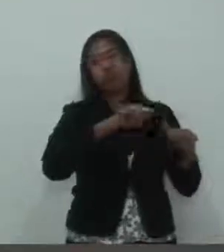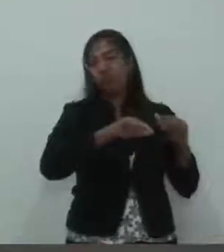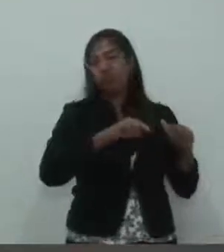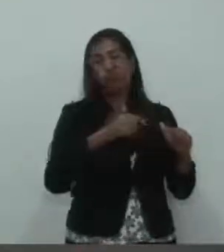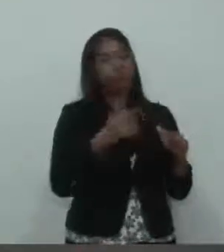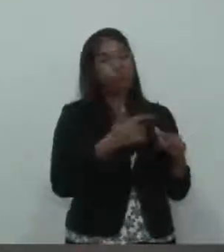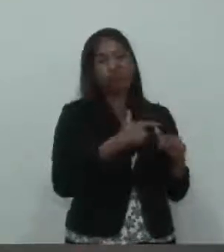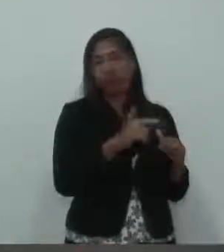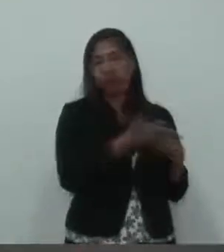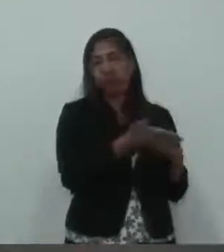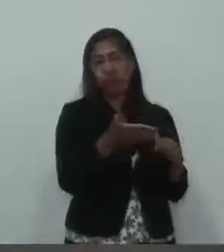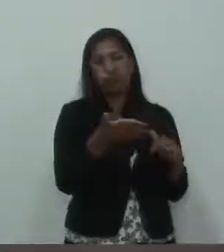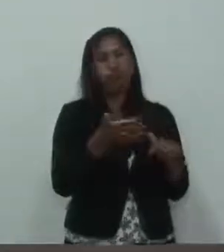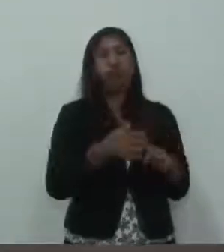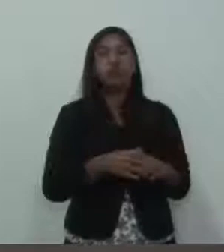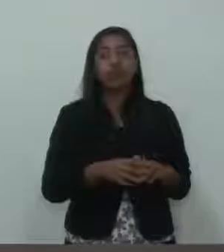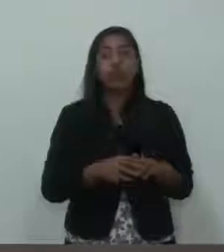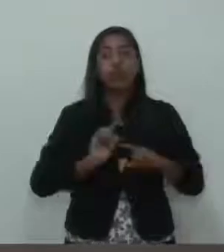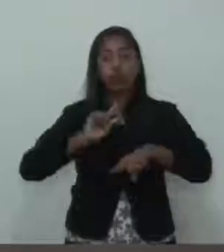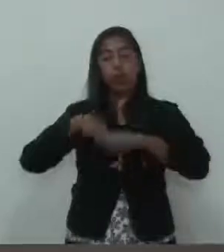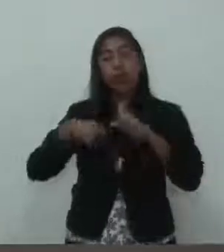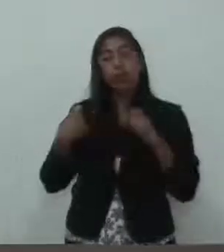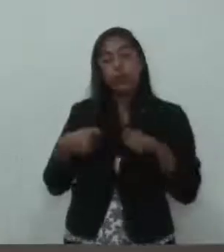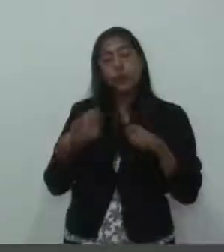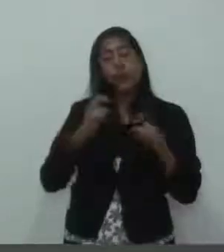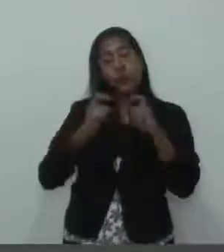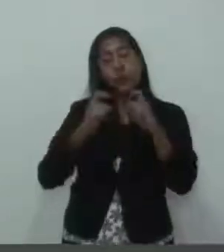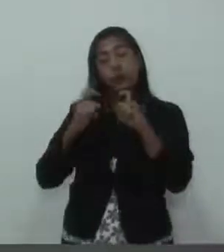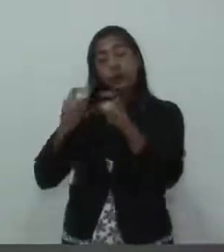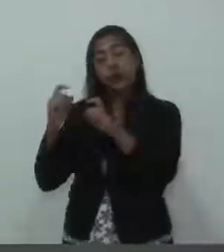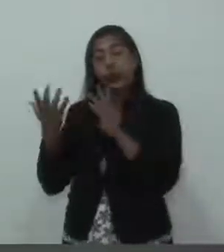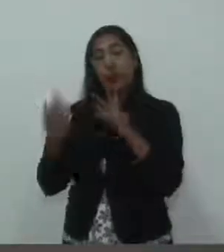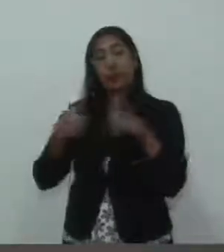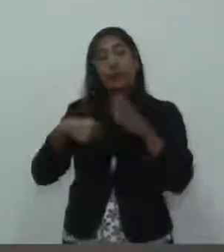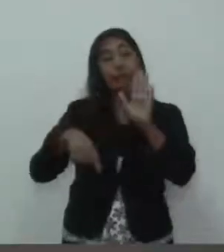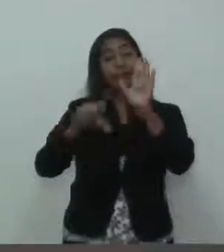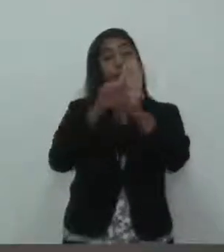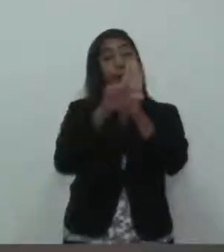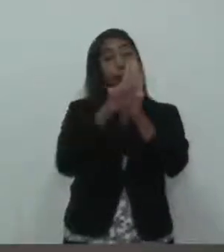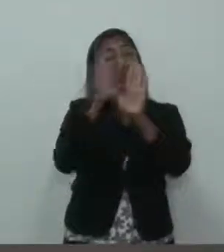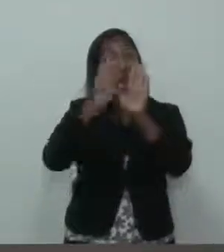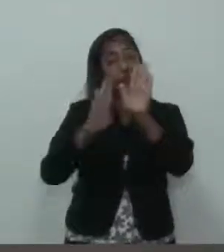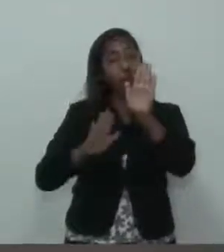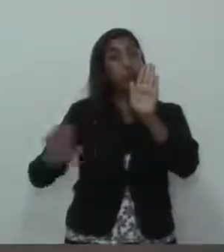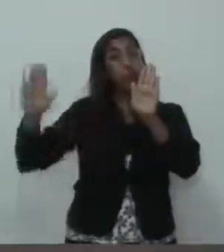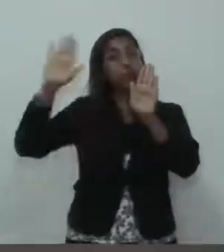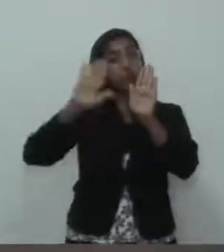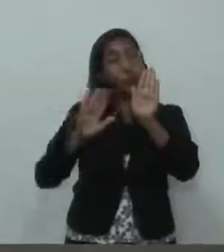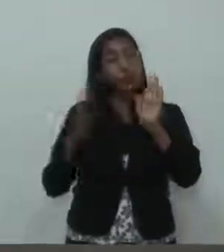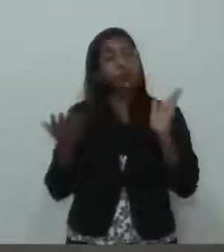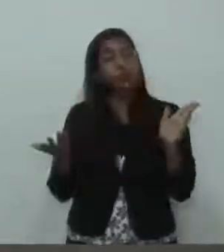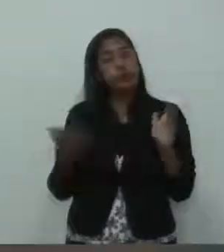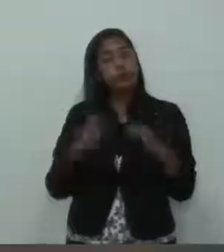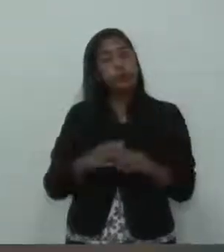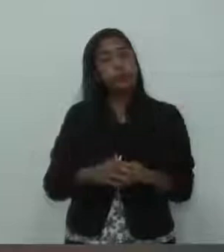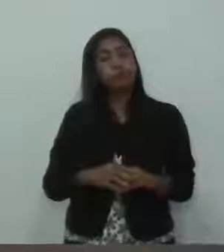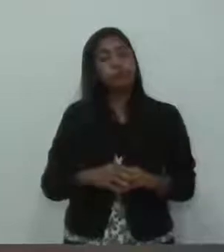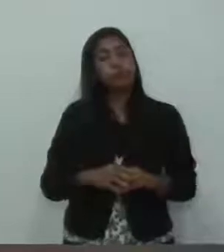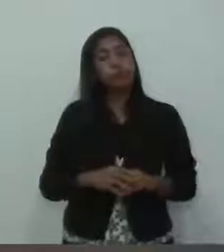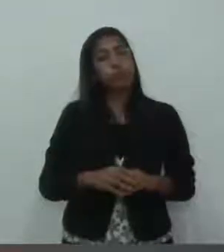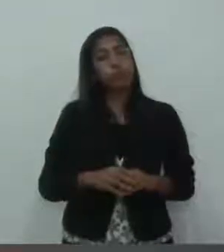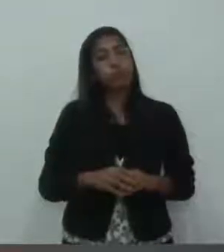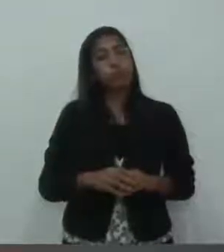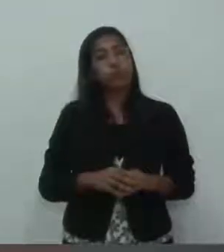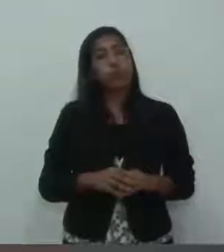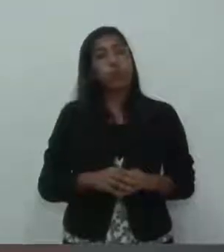discutir, mas é uma questão federal, de legislação federal, em relação a essa questão, funcionários públicos. Não na contratação, que eu concordo com o